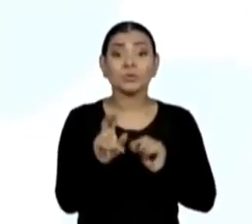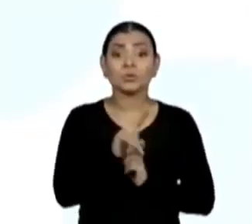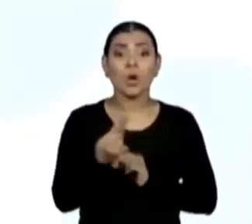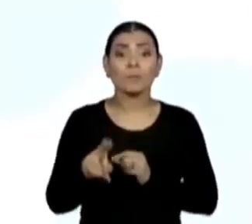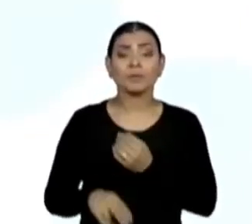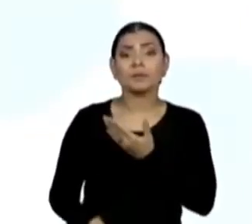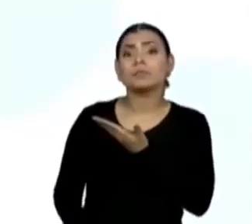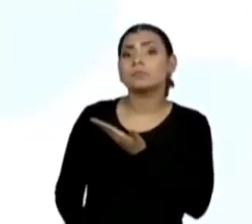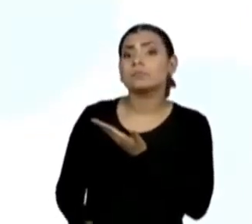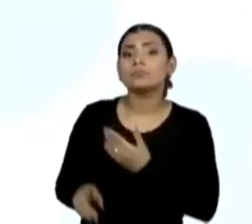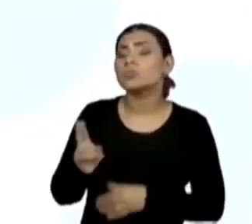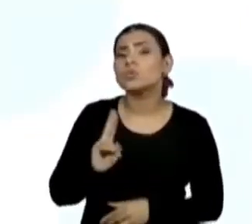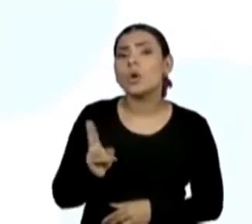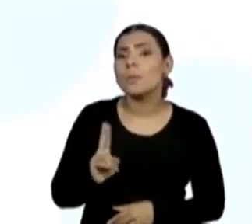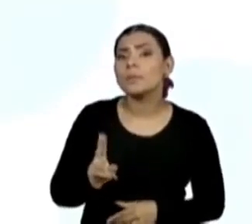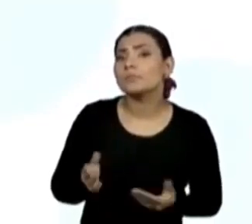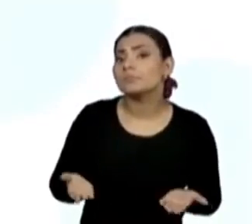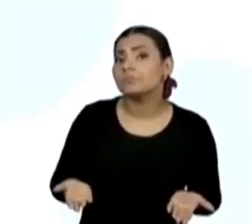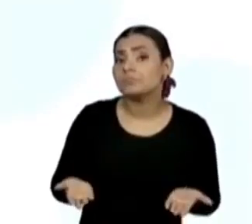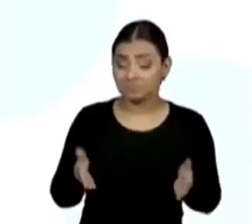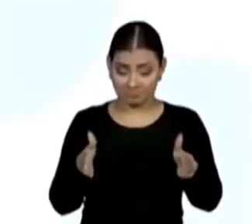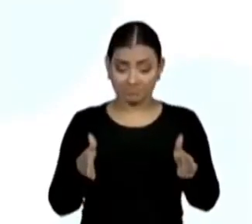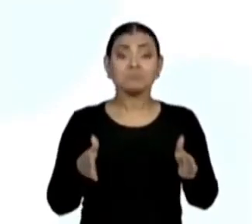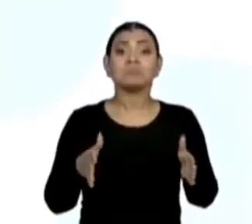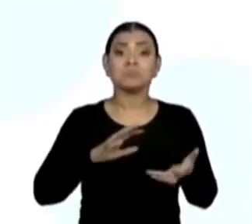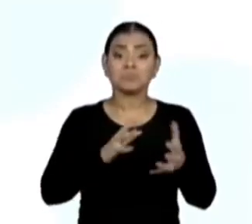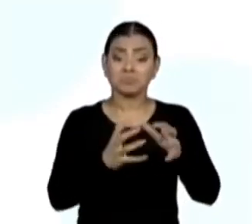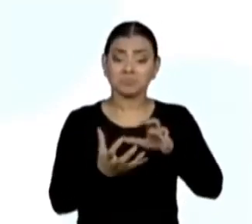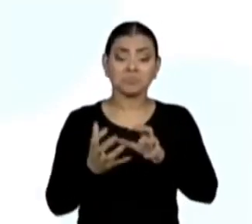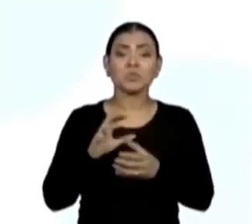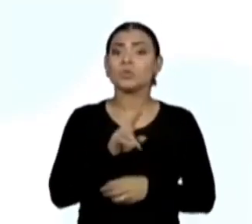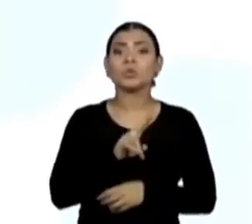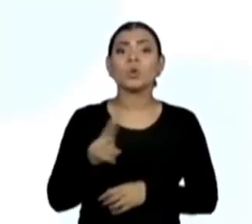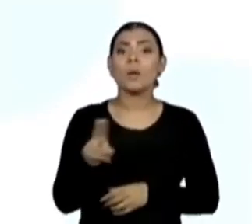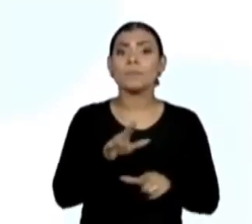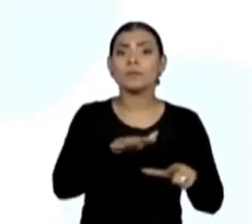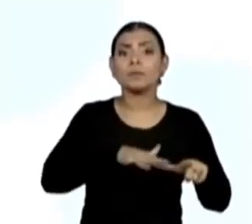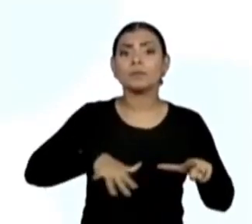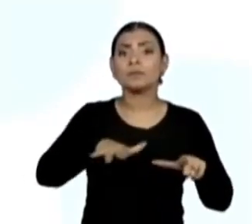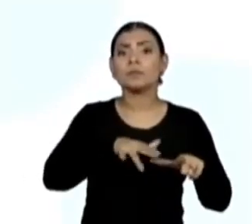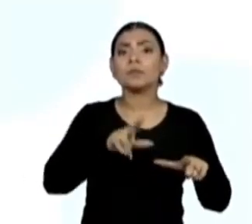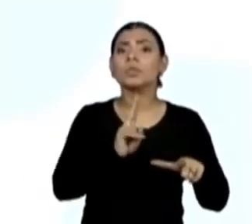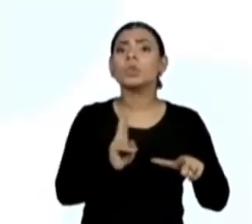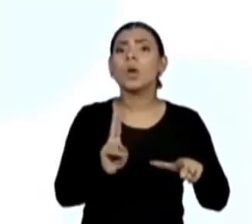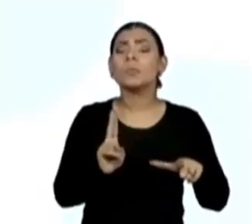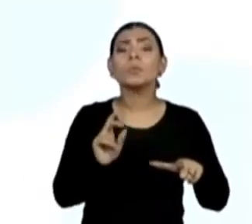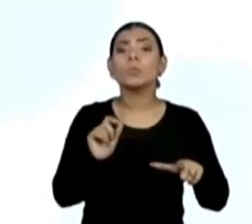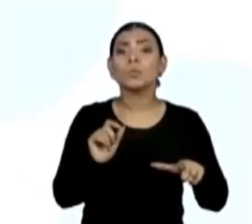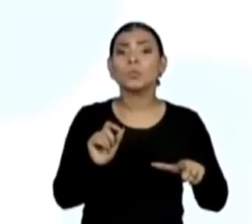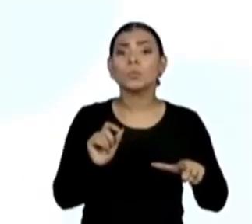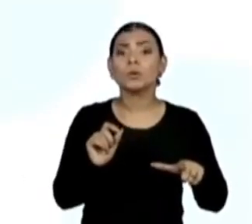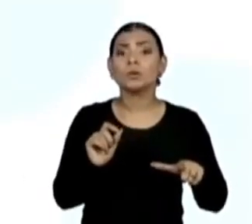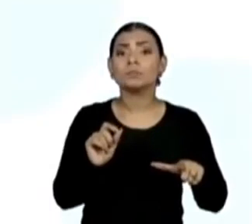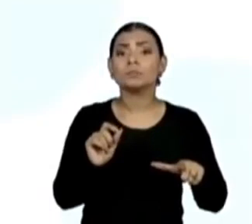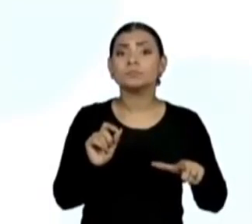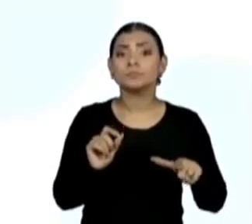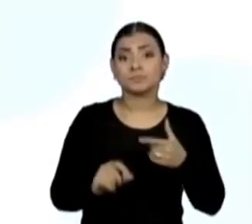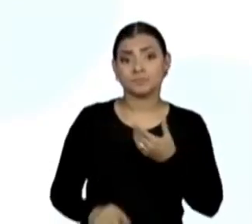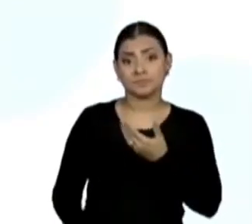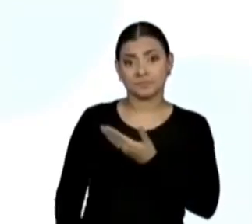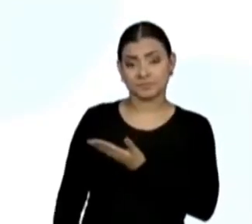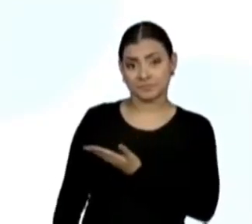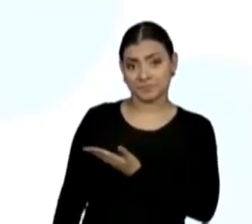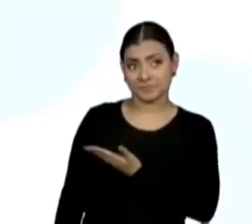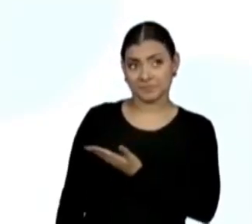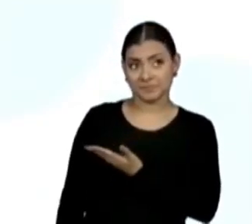esse corpo espacial geométrico? Como se chama essa figura geométrica espacial? Eu vou registrar